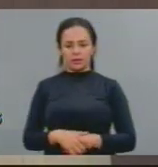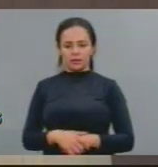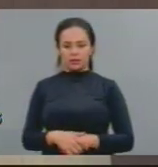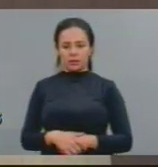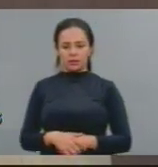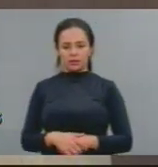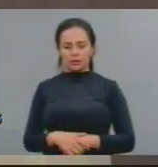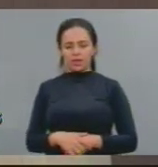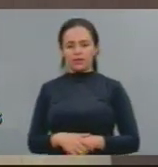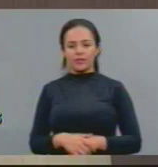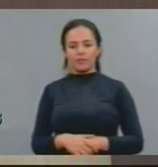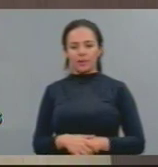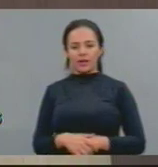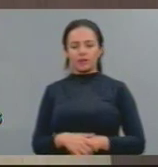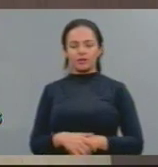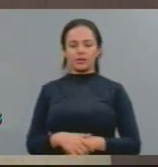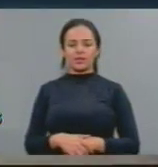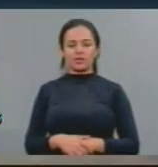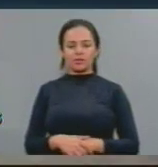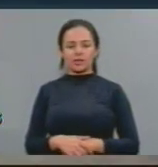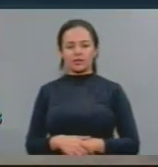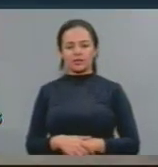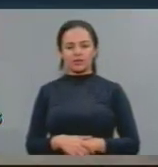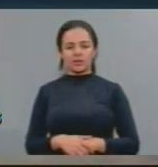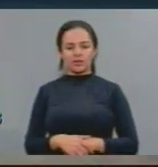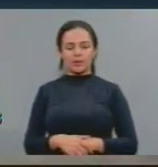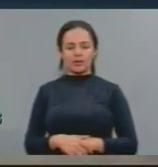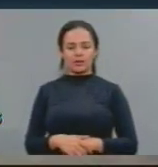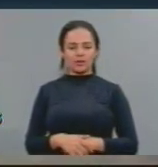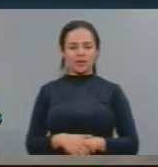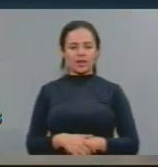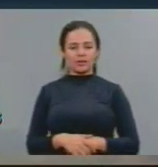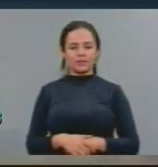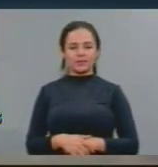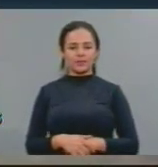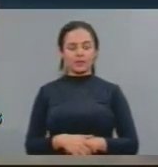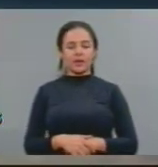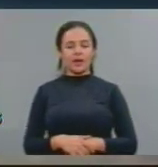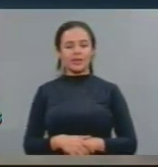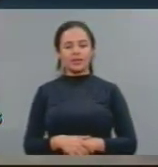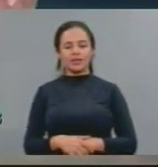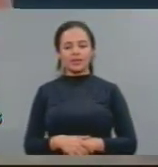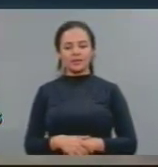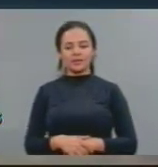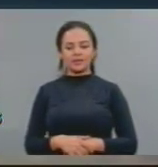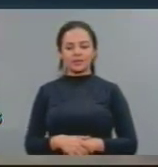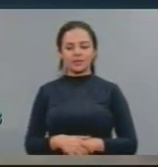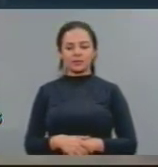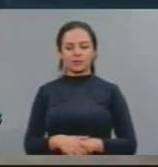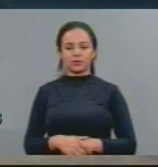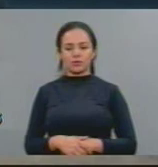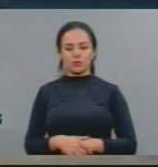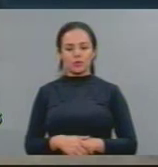Pois não, deputado Alberto Monskito. Deputado Renato Oze, a forma de